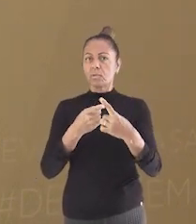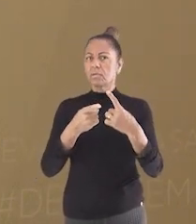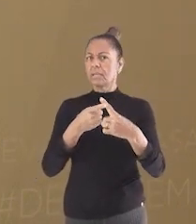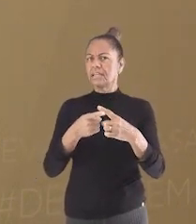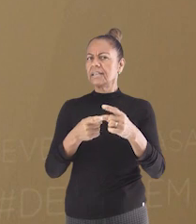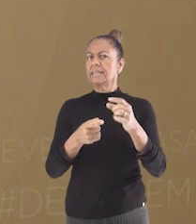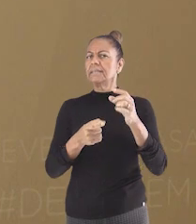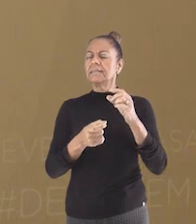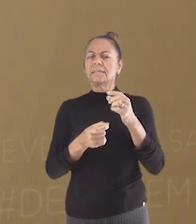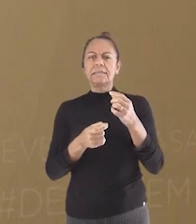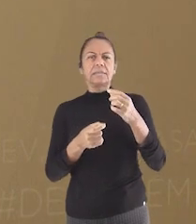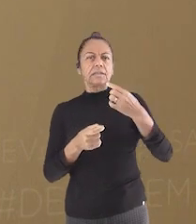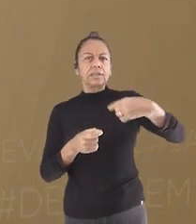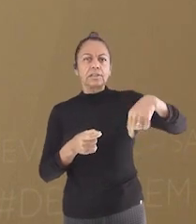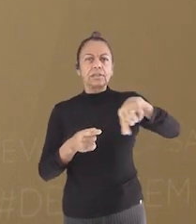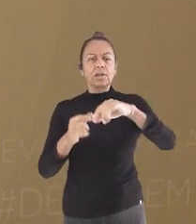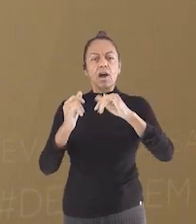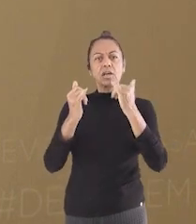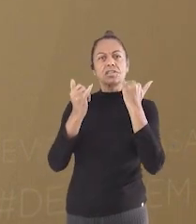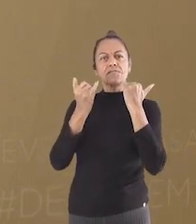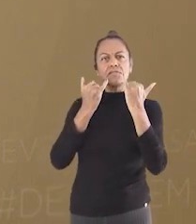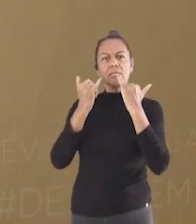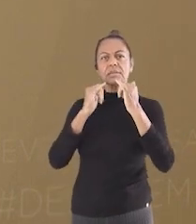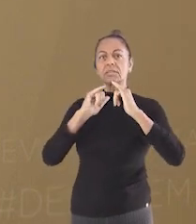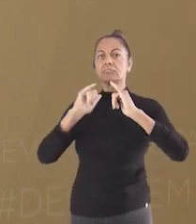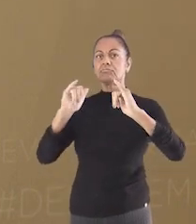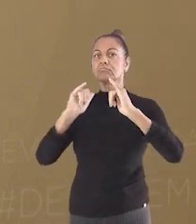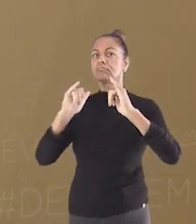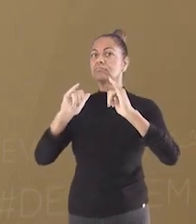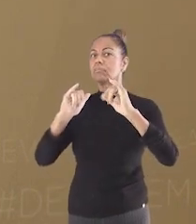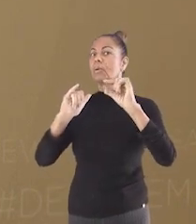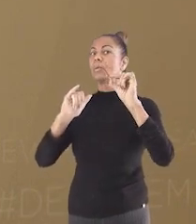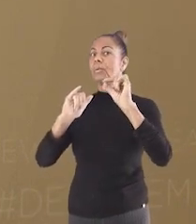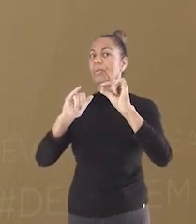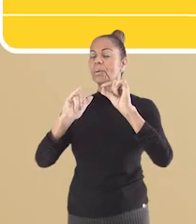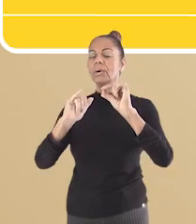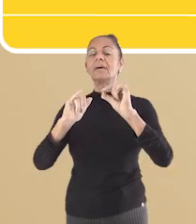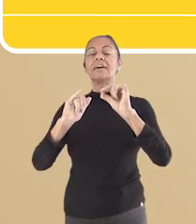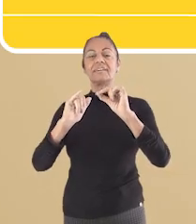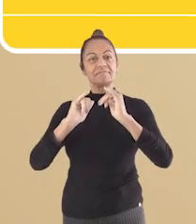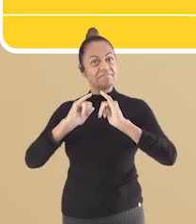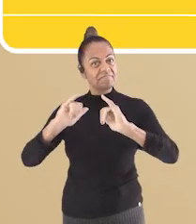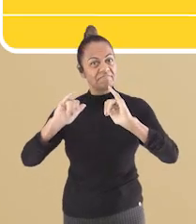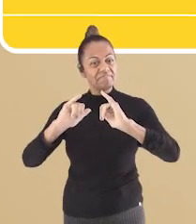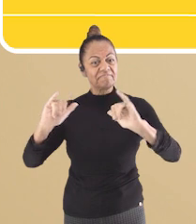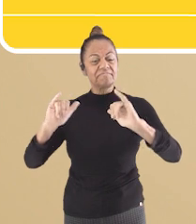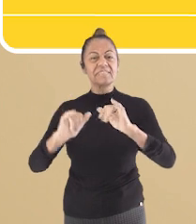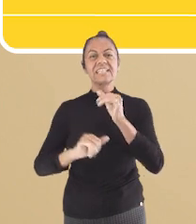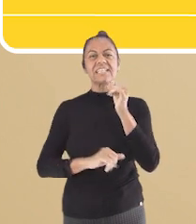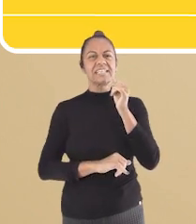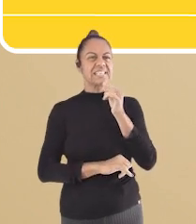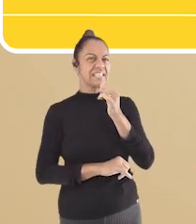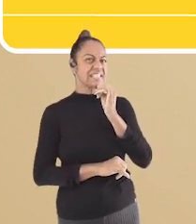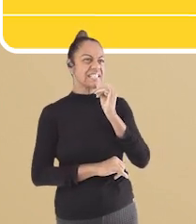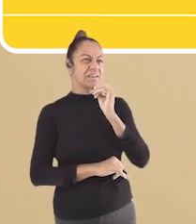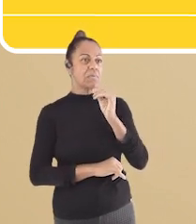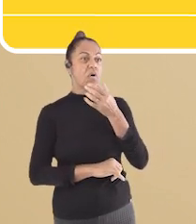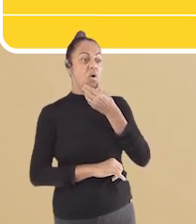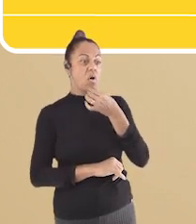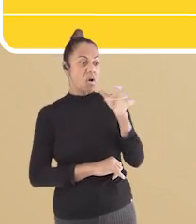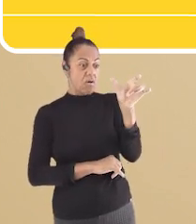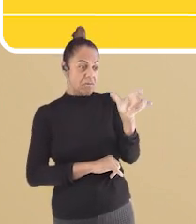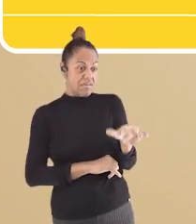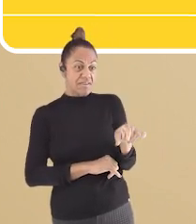as vezes que damos uma notícia a alguém, estamos fazendo um anúncio. Veja um exemplo. Lucas